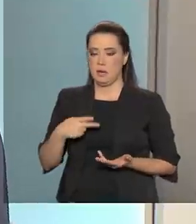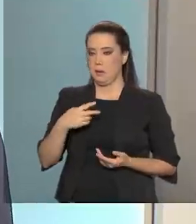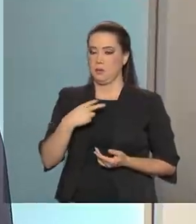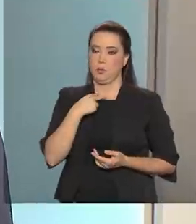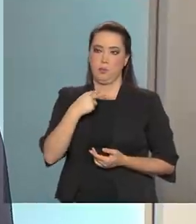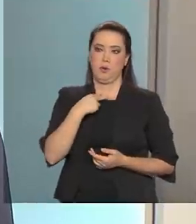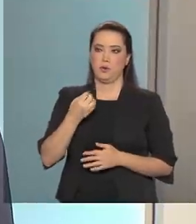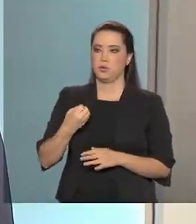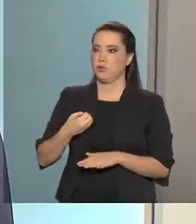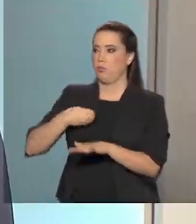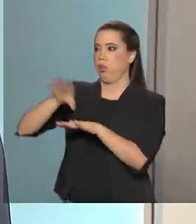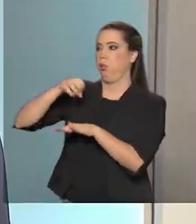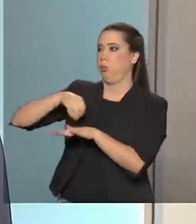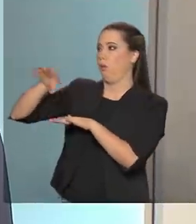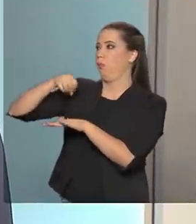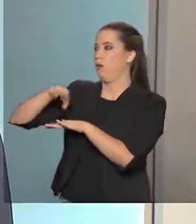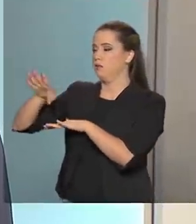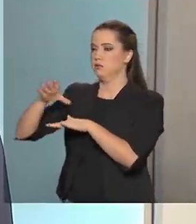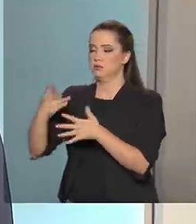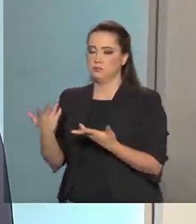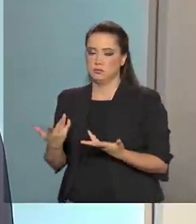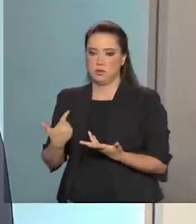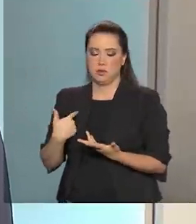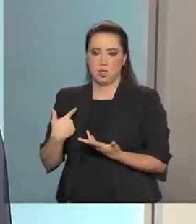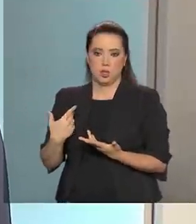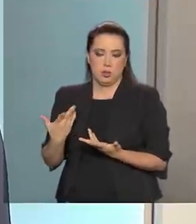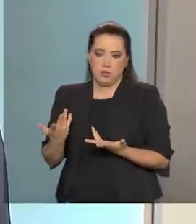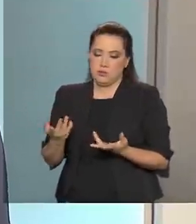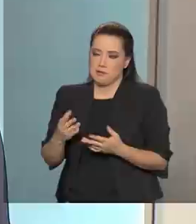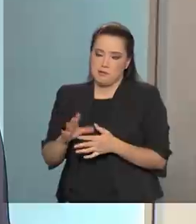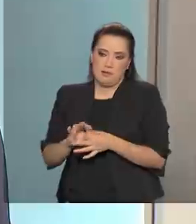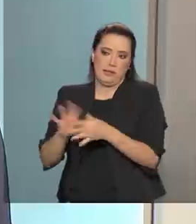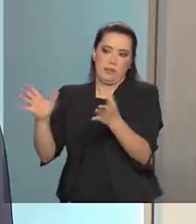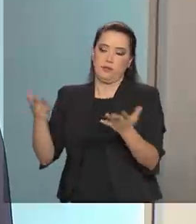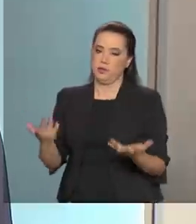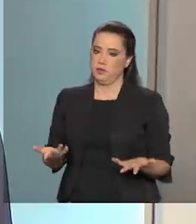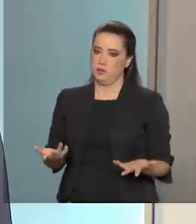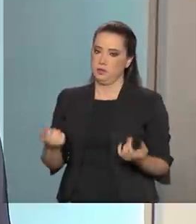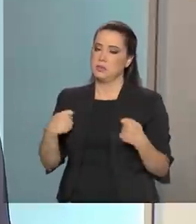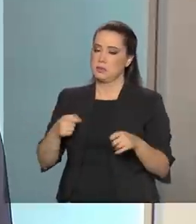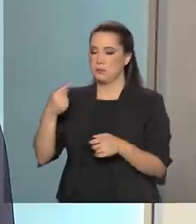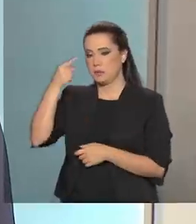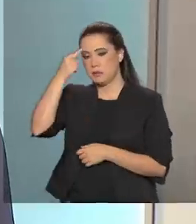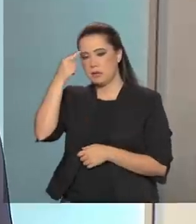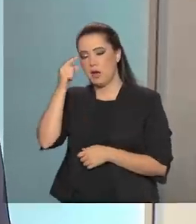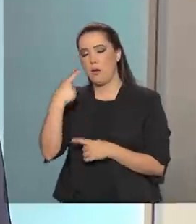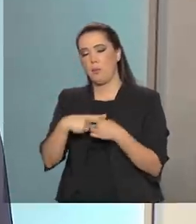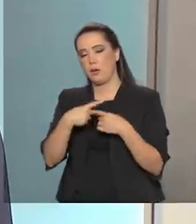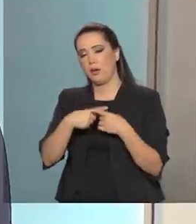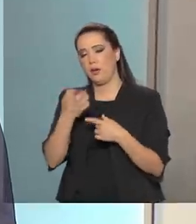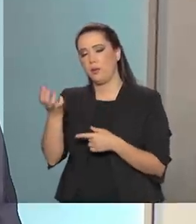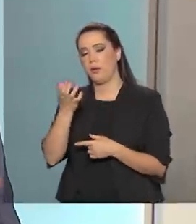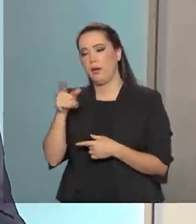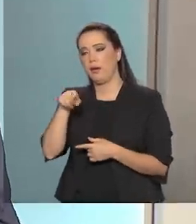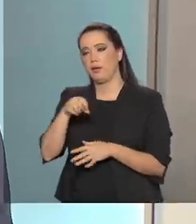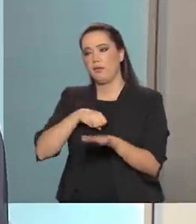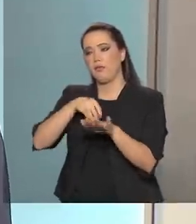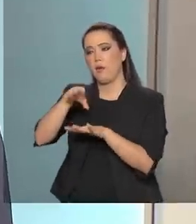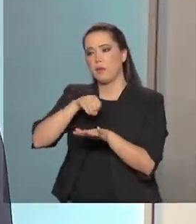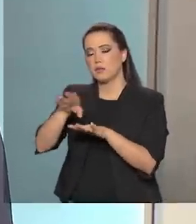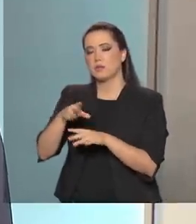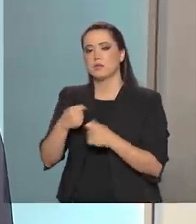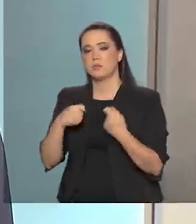fornecendo todas as suas informações pessoais sem pensar, olha, para aquilo que eu estou querendo, é